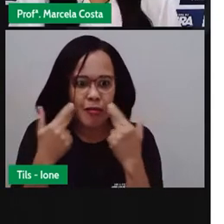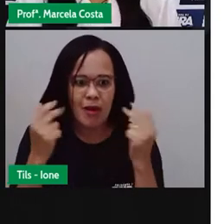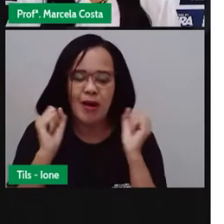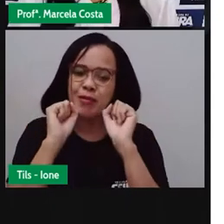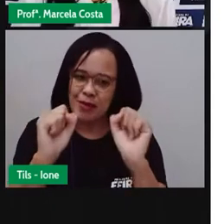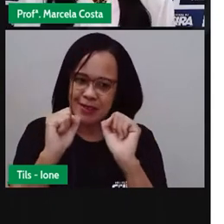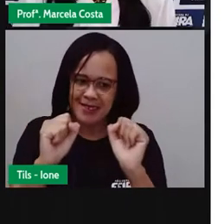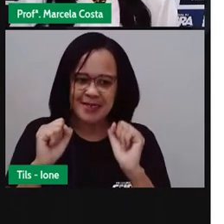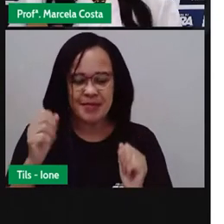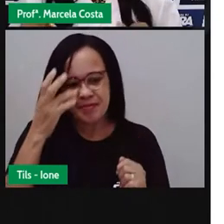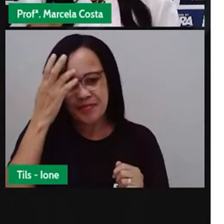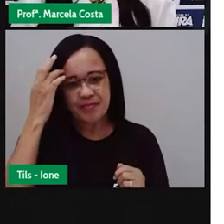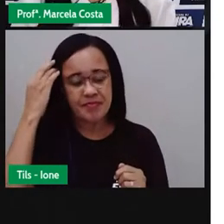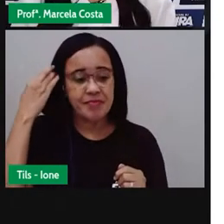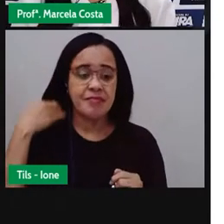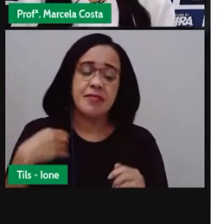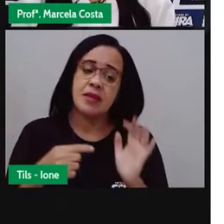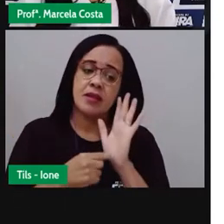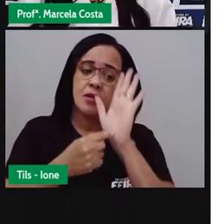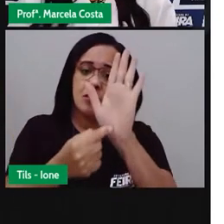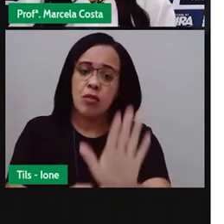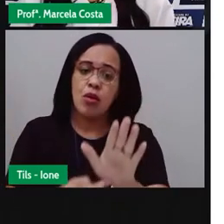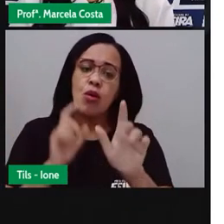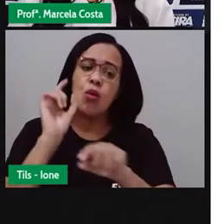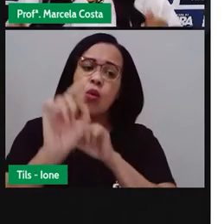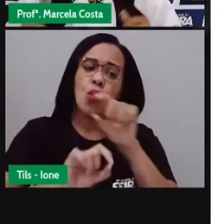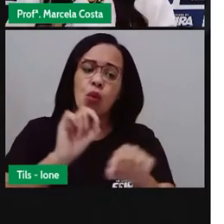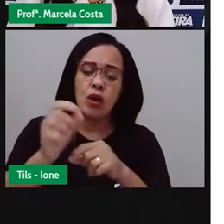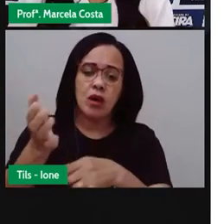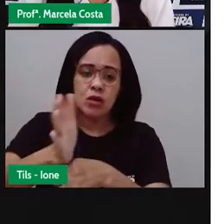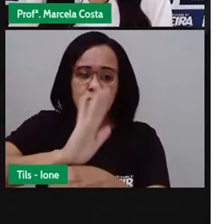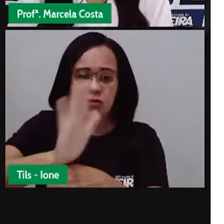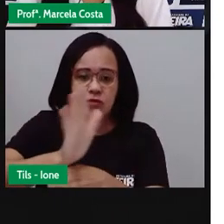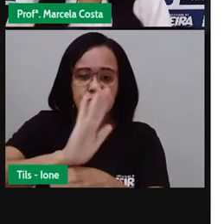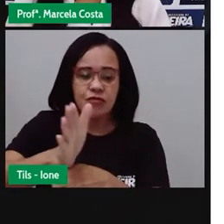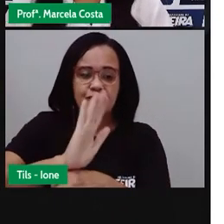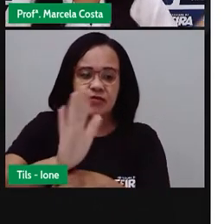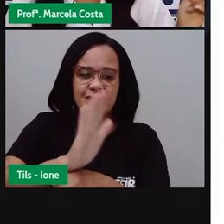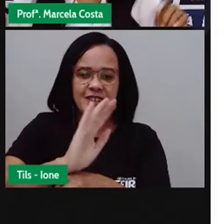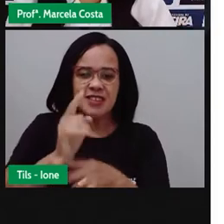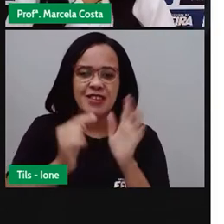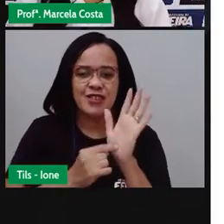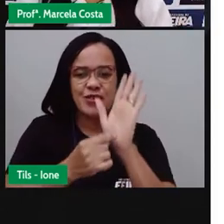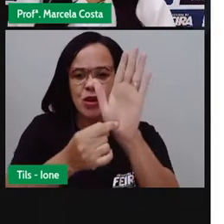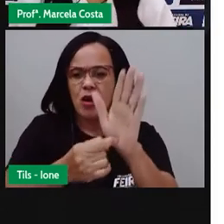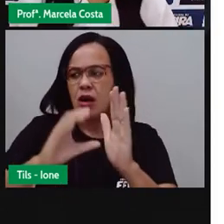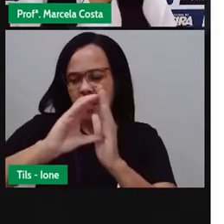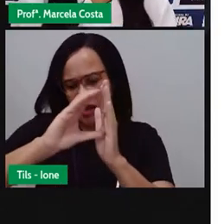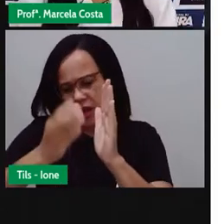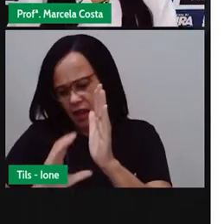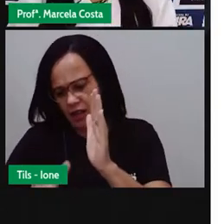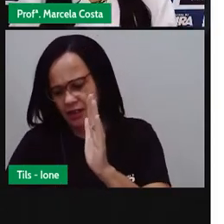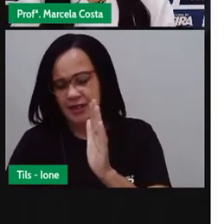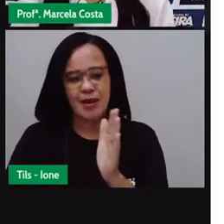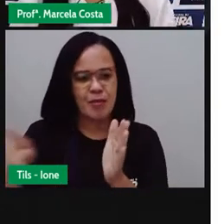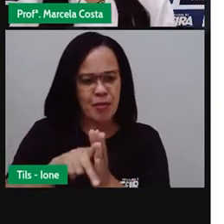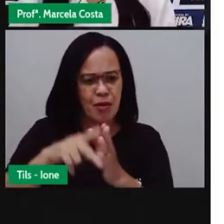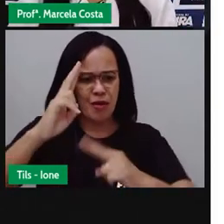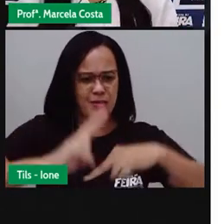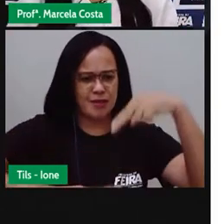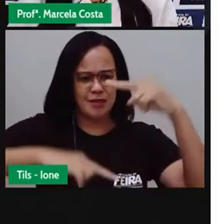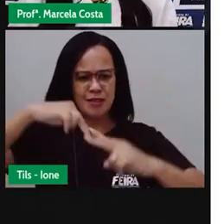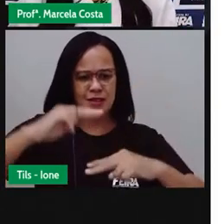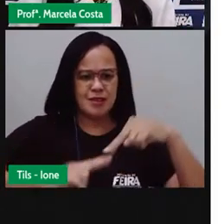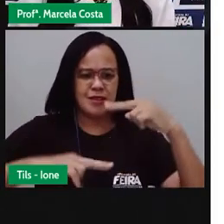Agora, crianças, eu quero mostrar para vocês um vídeo que mostra as características da festa junina, da festa